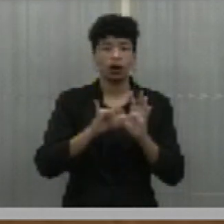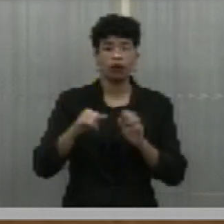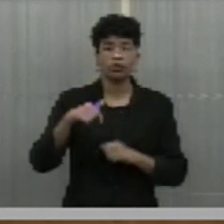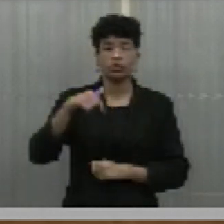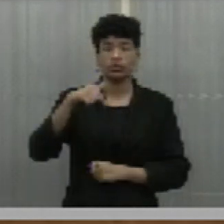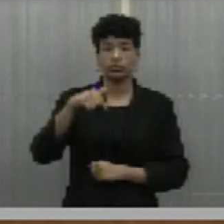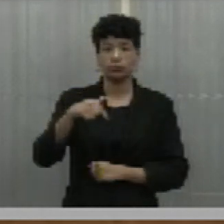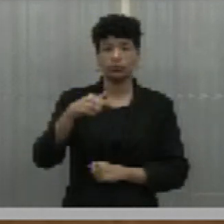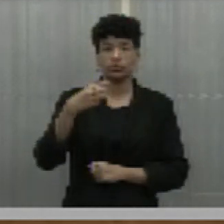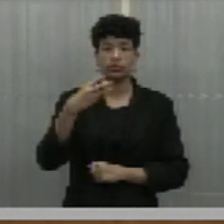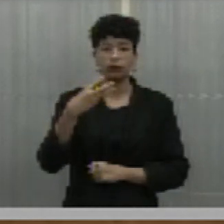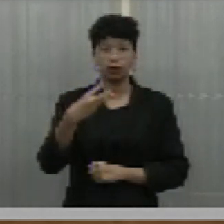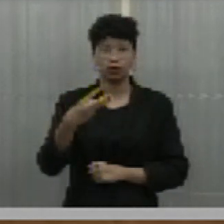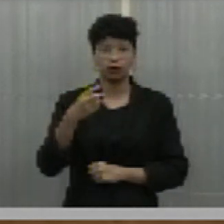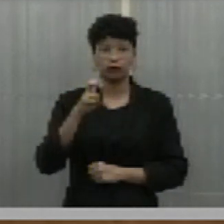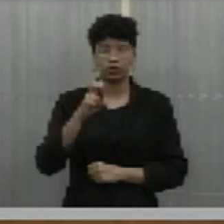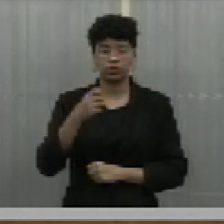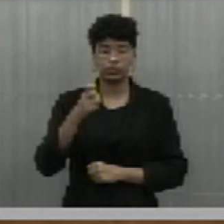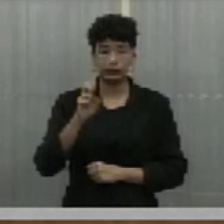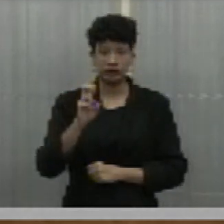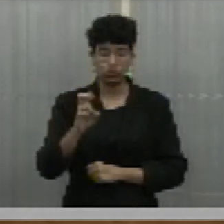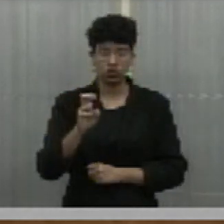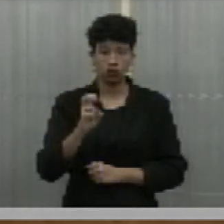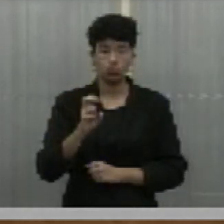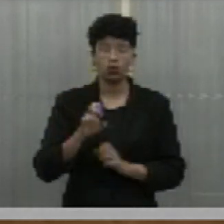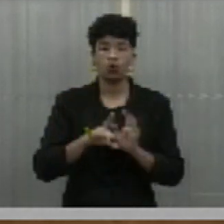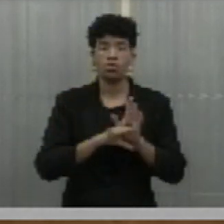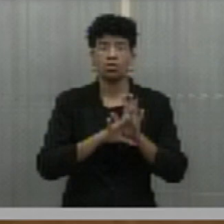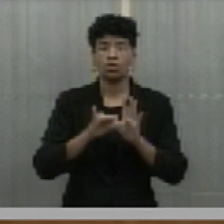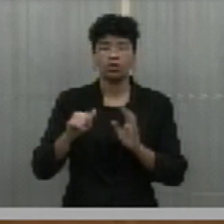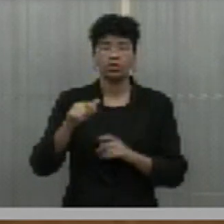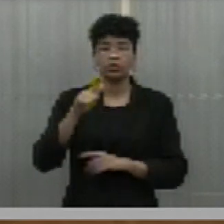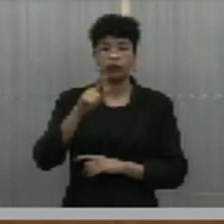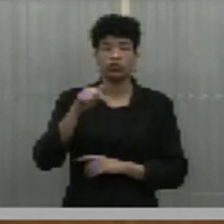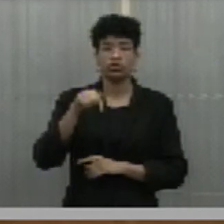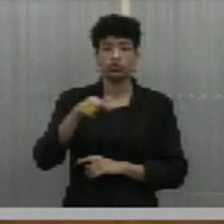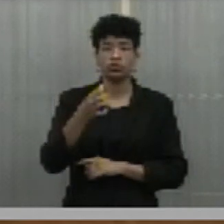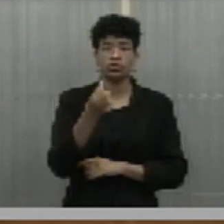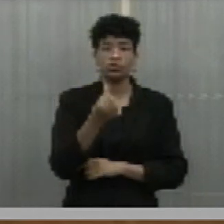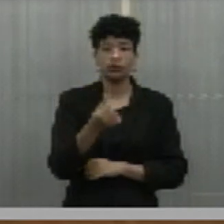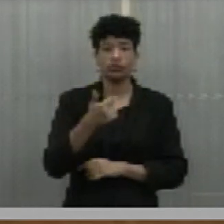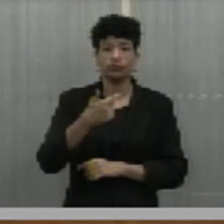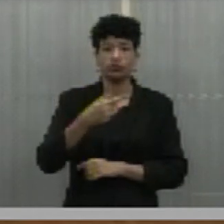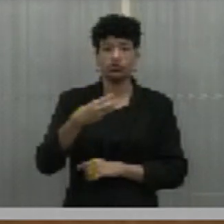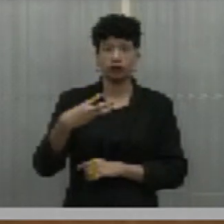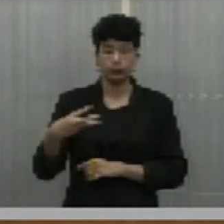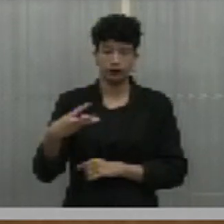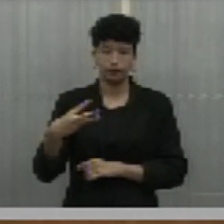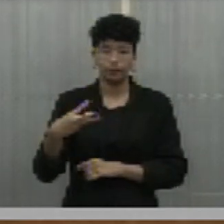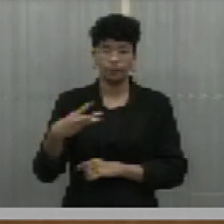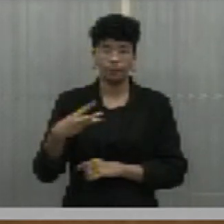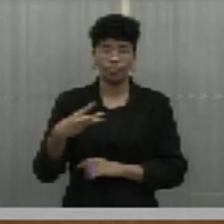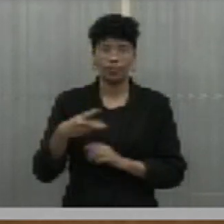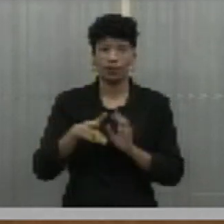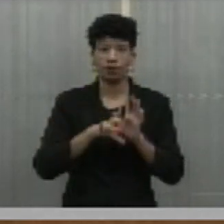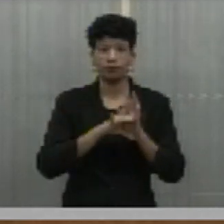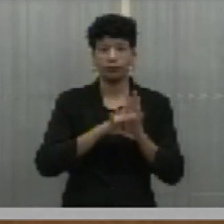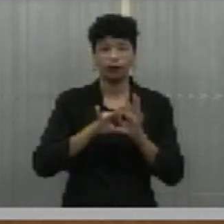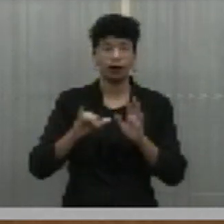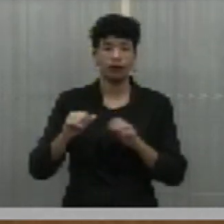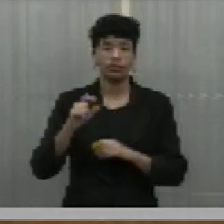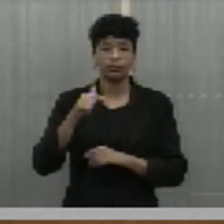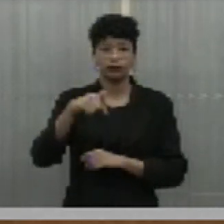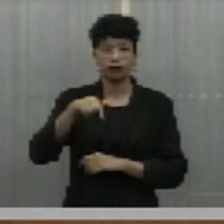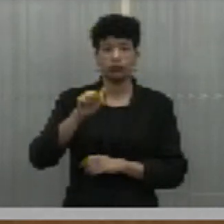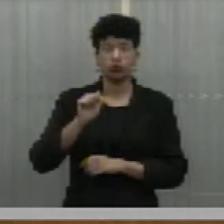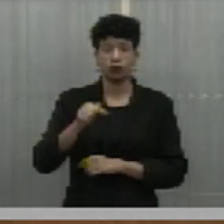7.335, Lei nº 7.623, Lei nº